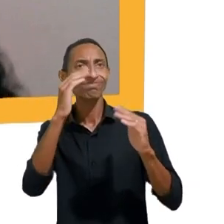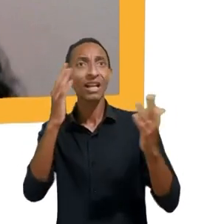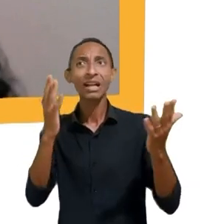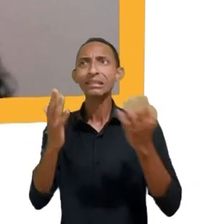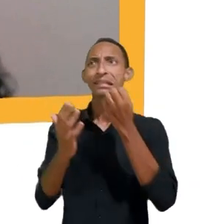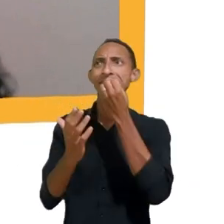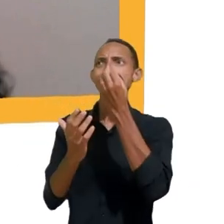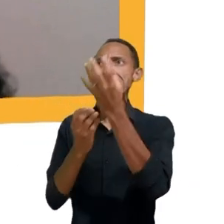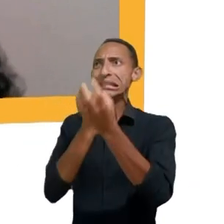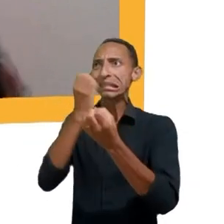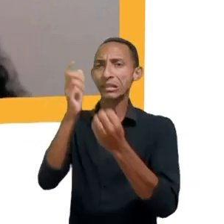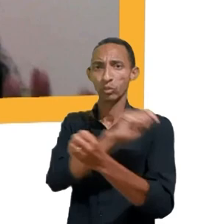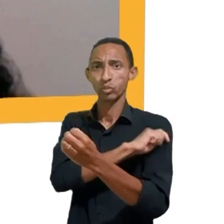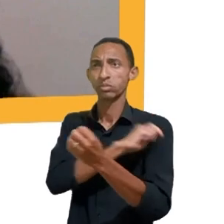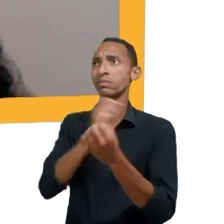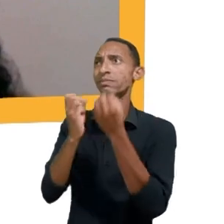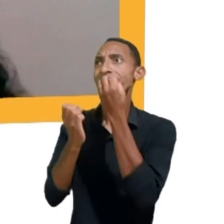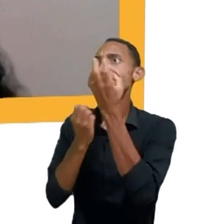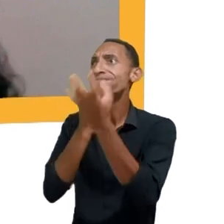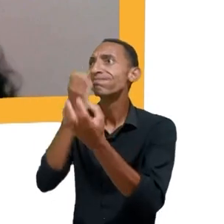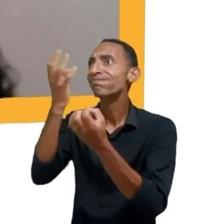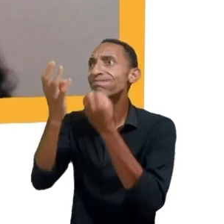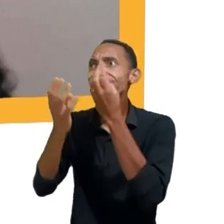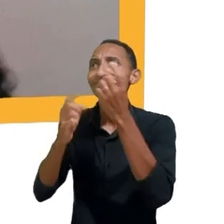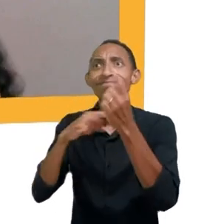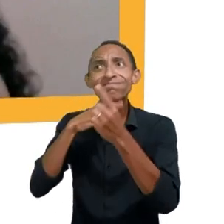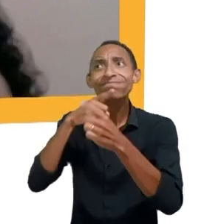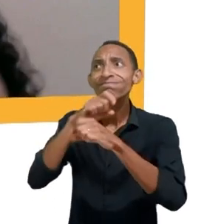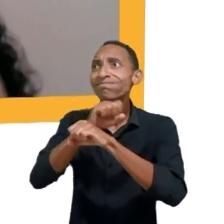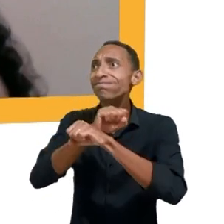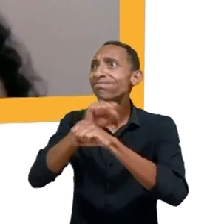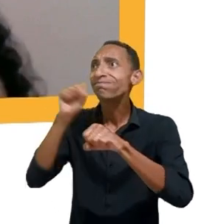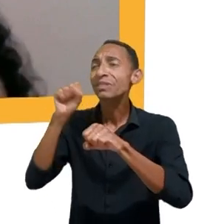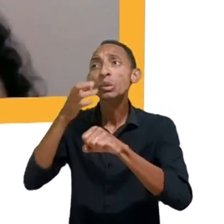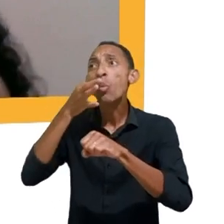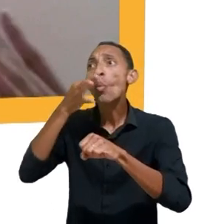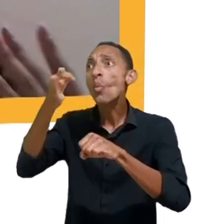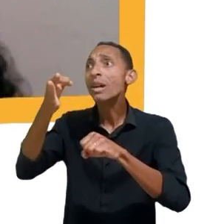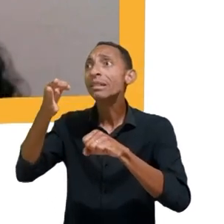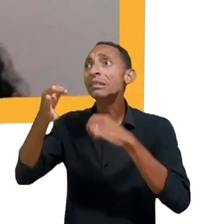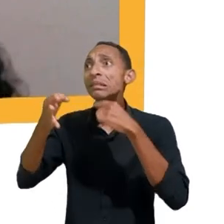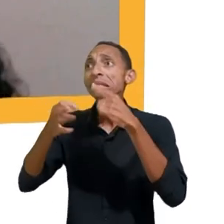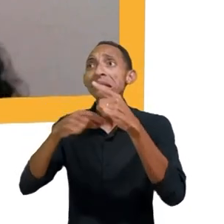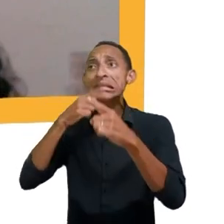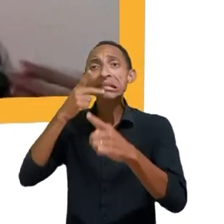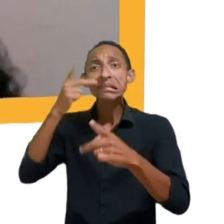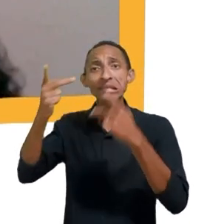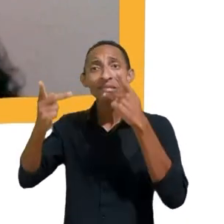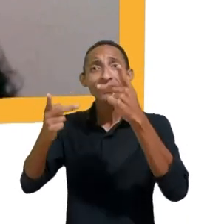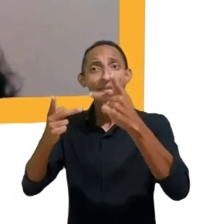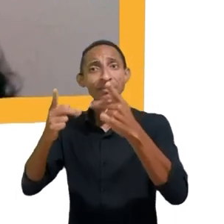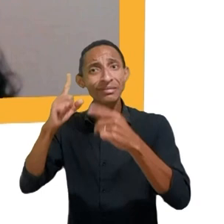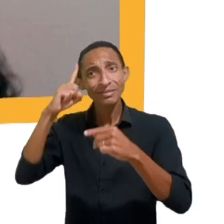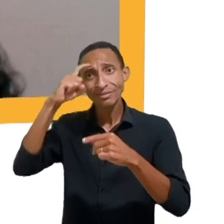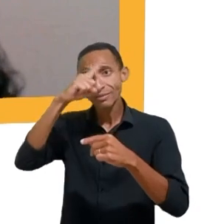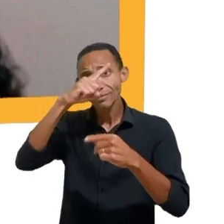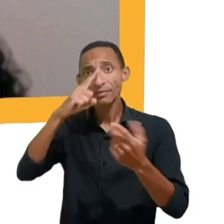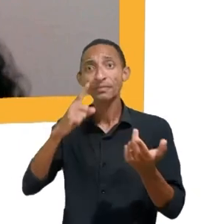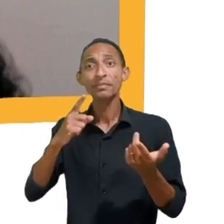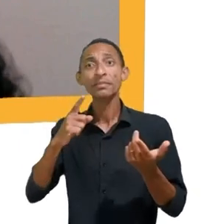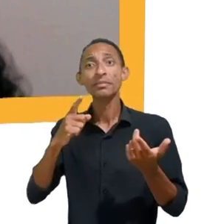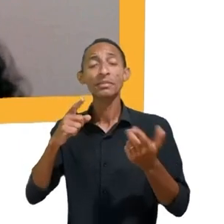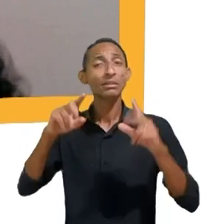que a gente queria dizer a gente não conseguia expressar a nossa opinião e a gente percebia que assuntos problemas que